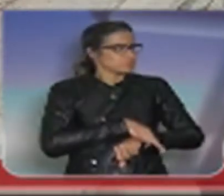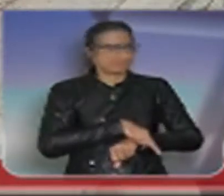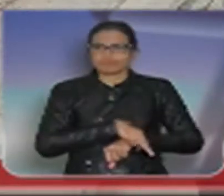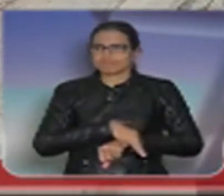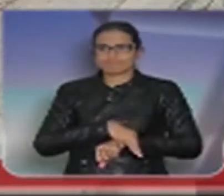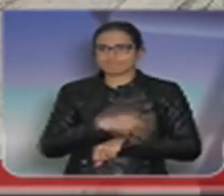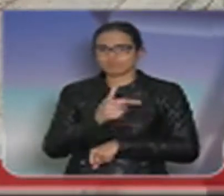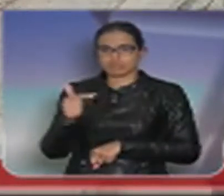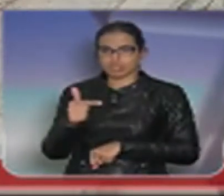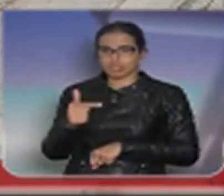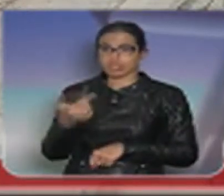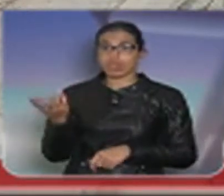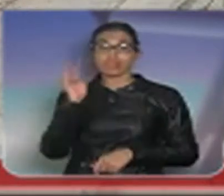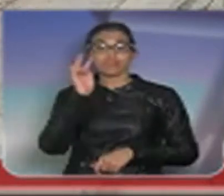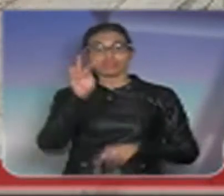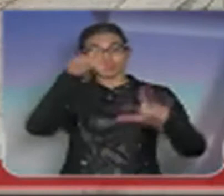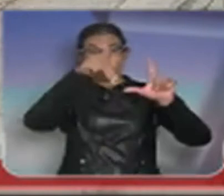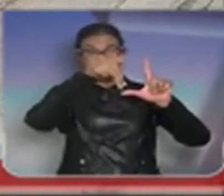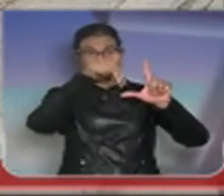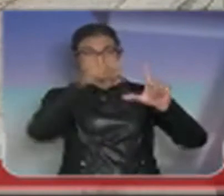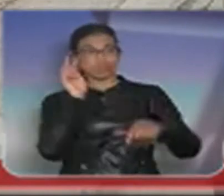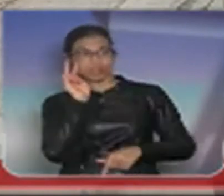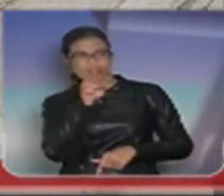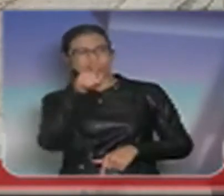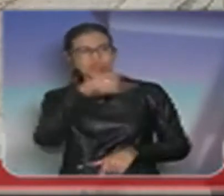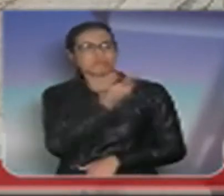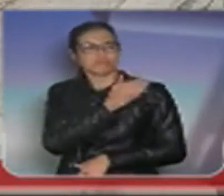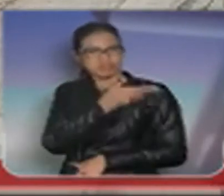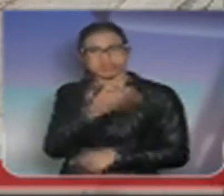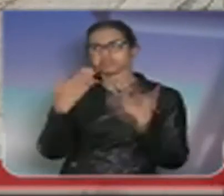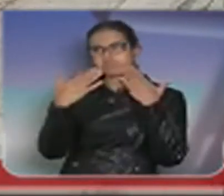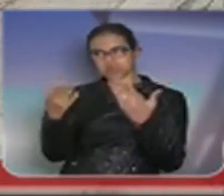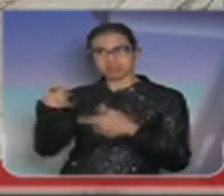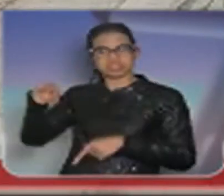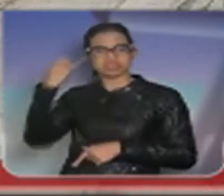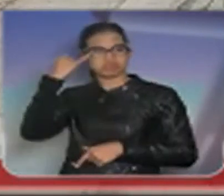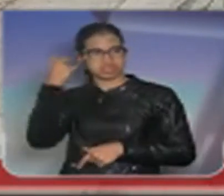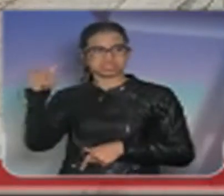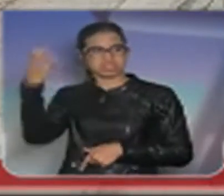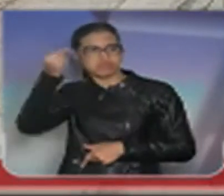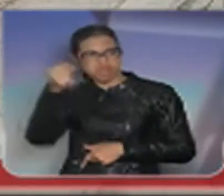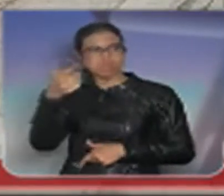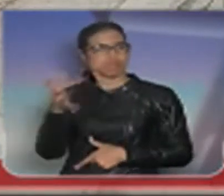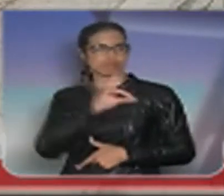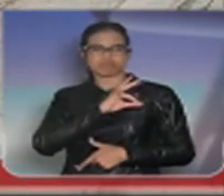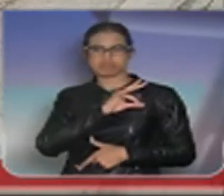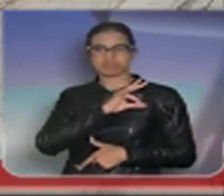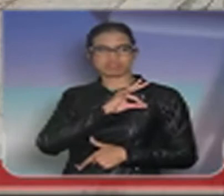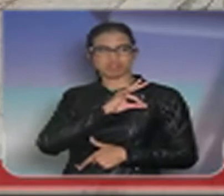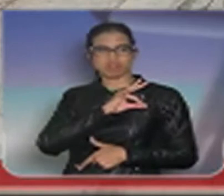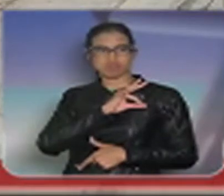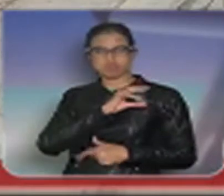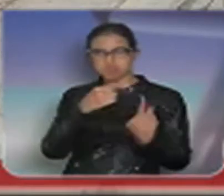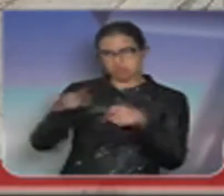ao invés de estar trabalhando, está aí, discriminando a pessoa porque é negra, porque é japonês, porque é branco, porque é de determinada religião.